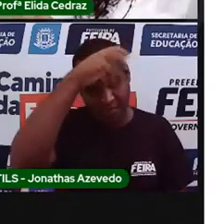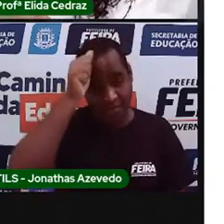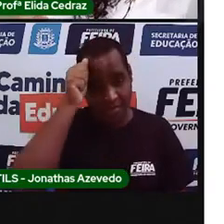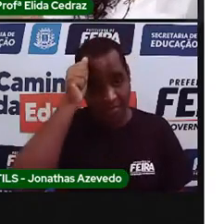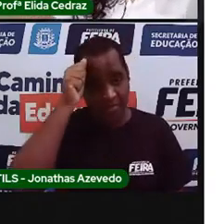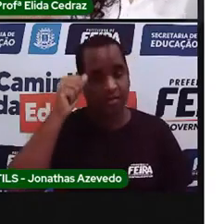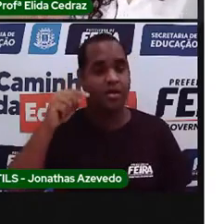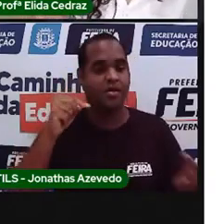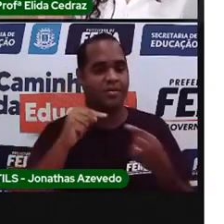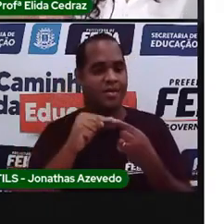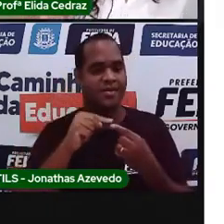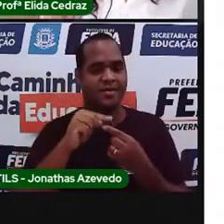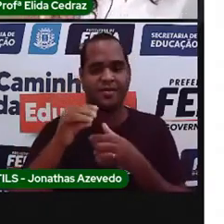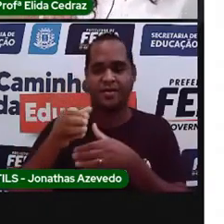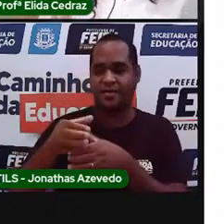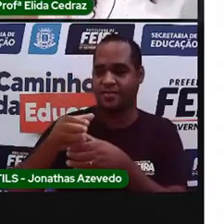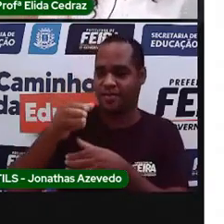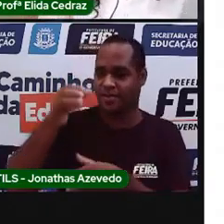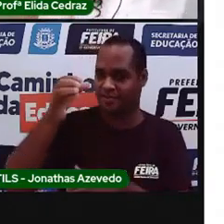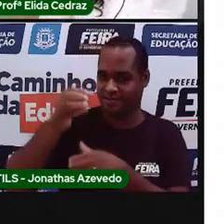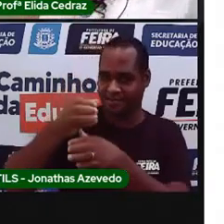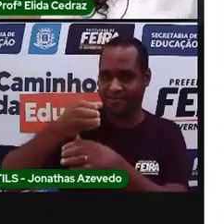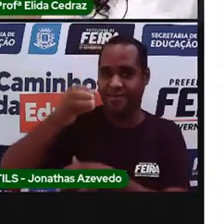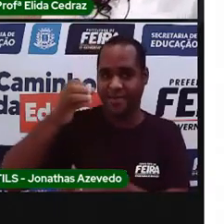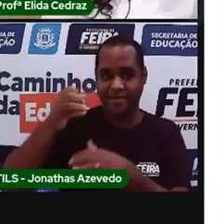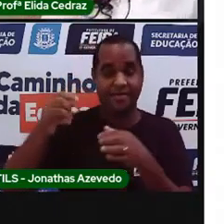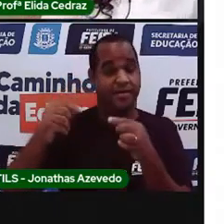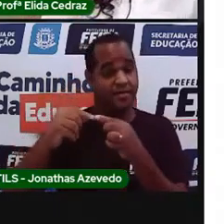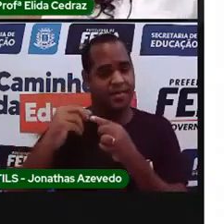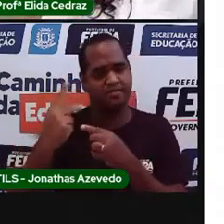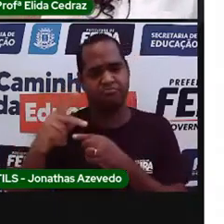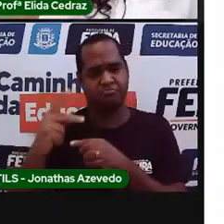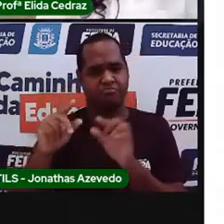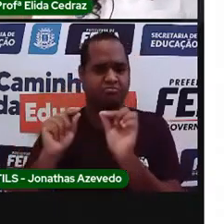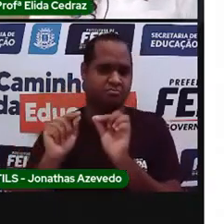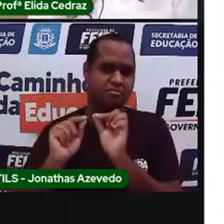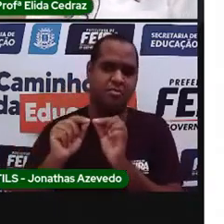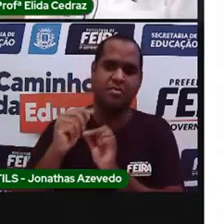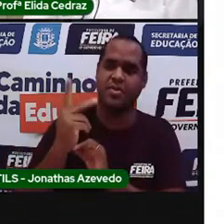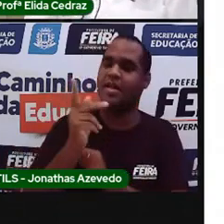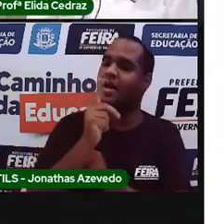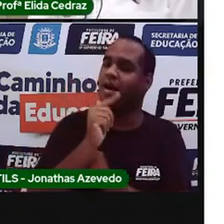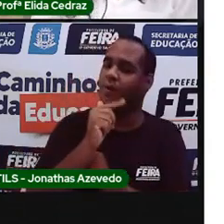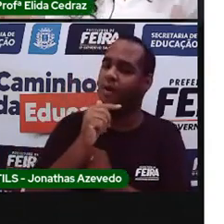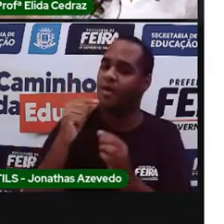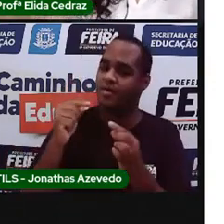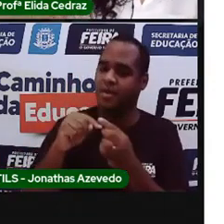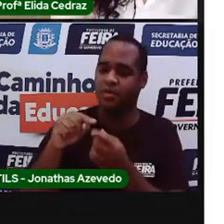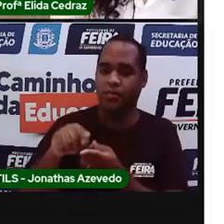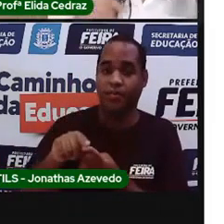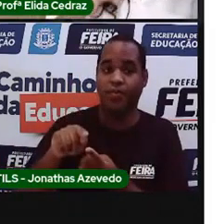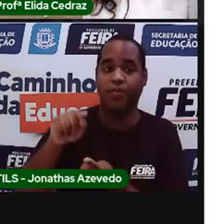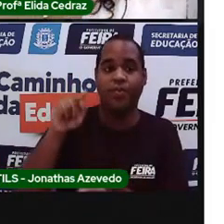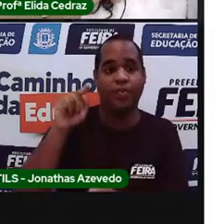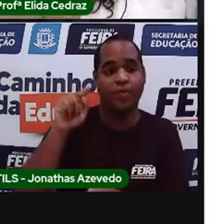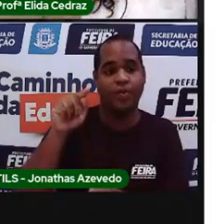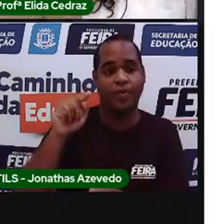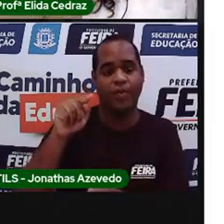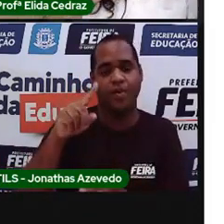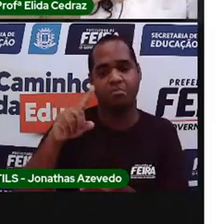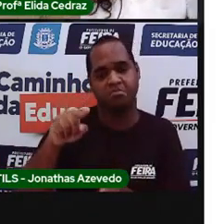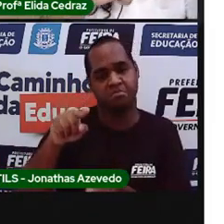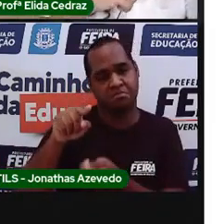em embalagens que são... O líquido, ele é medido por litros. Você acha as